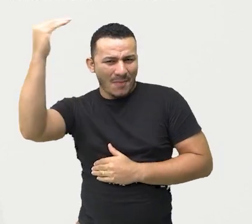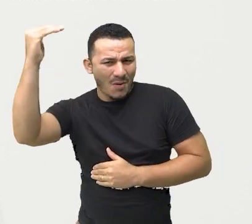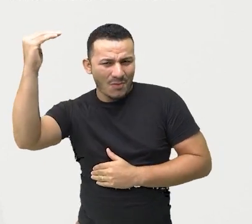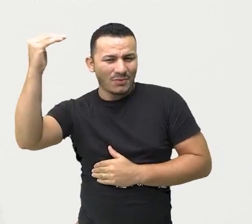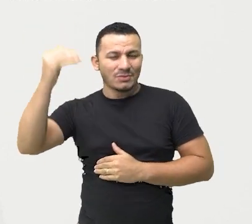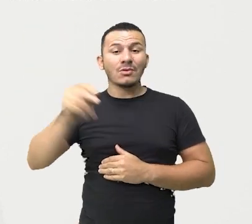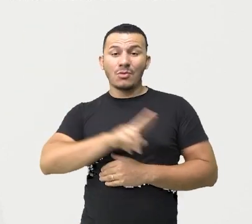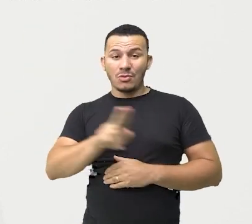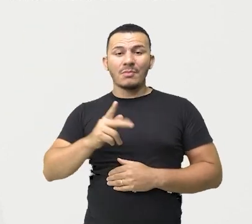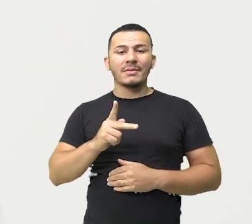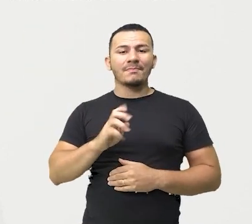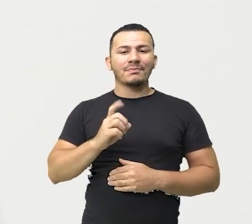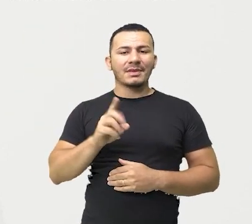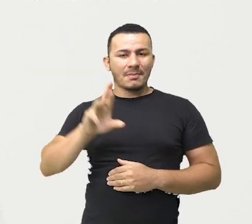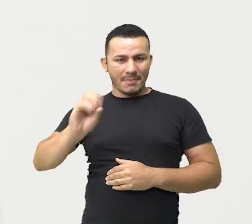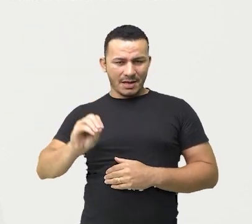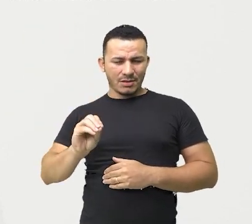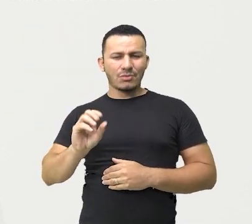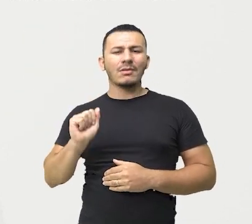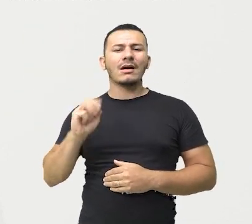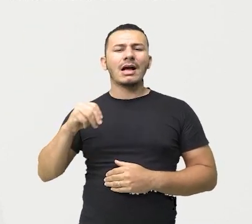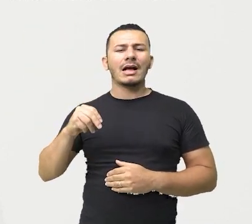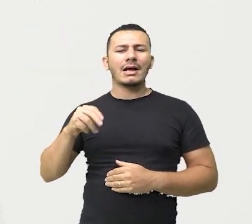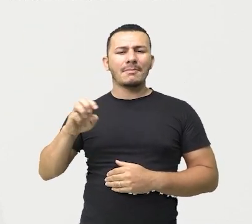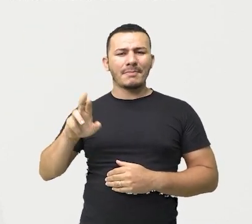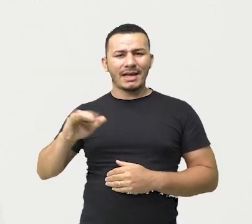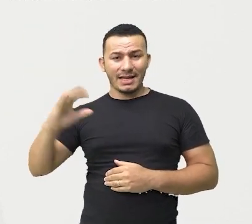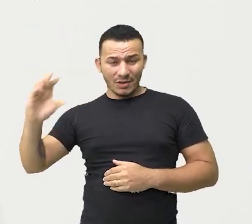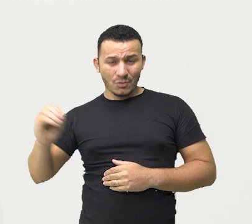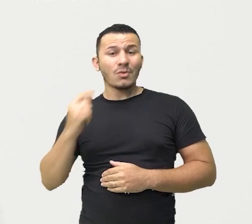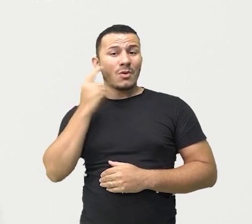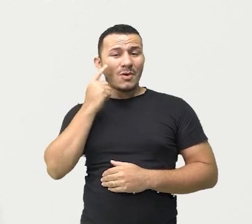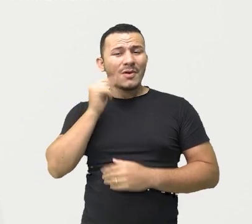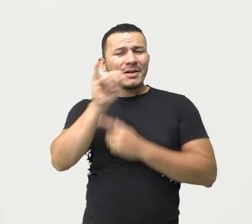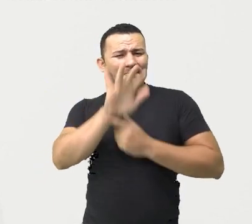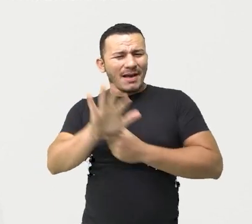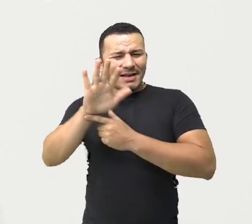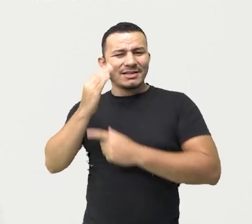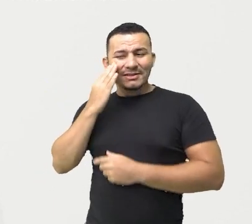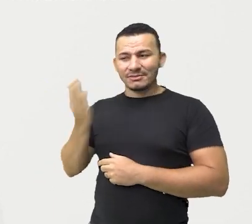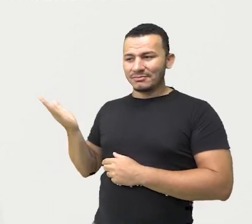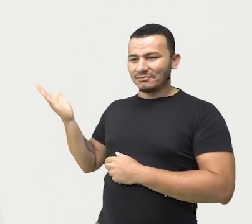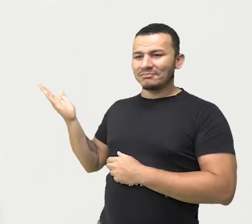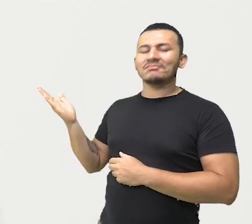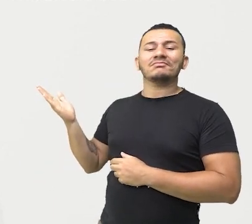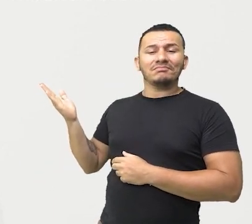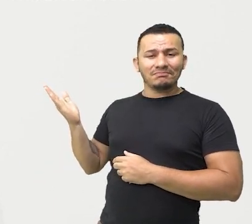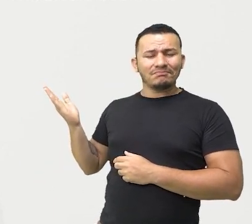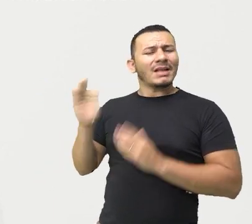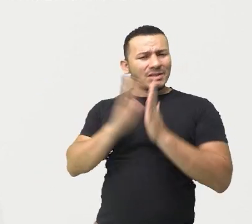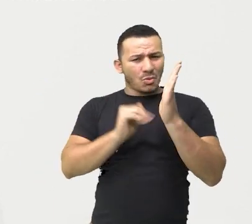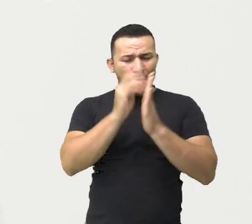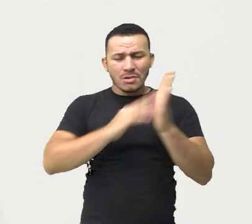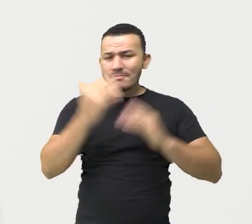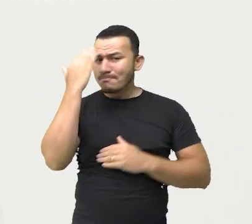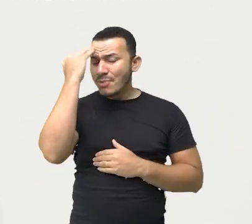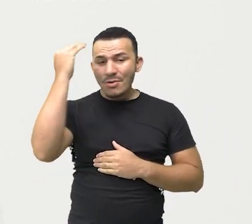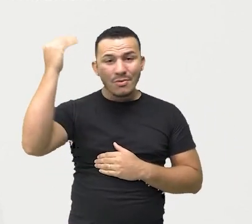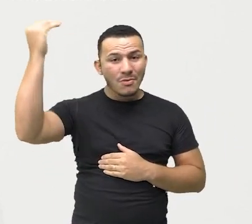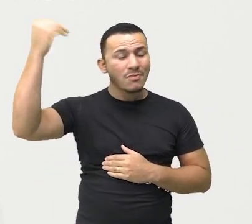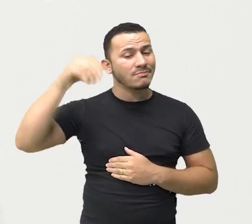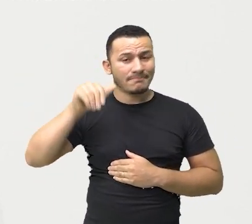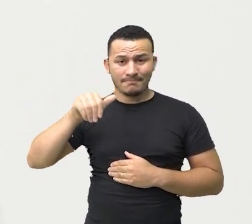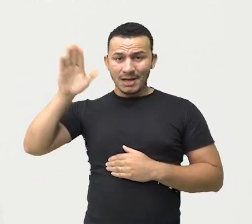Pedro Américo, certo? E aí você pode observar a imagem ao lado. É este quadro aí de Pedro Américo que nós podemos